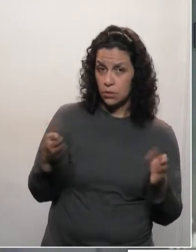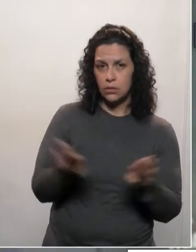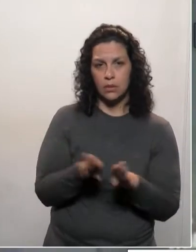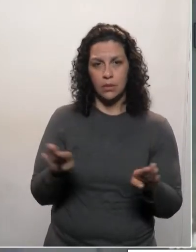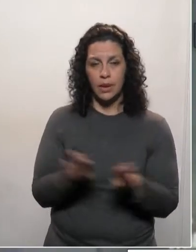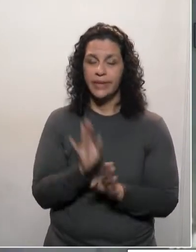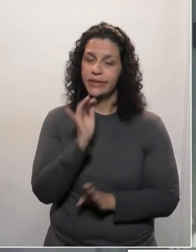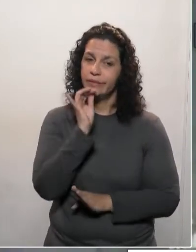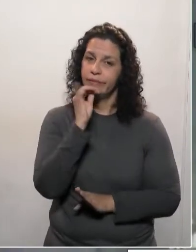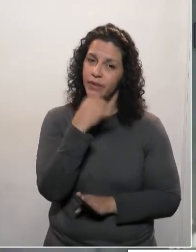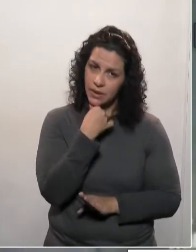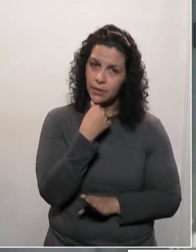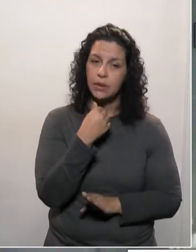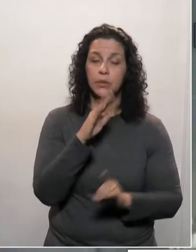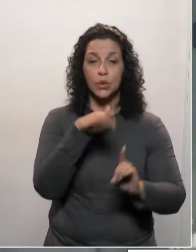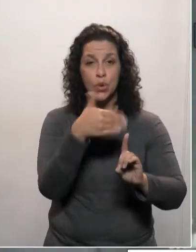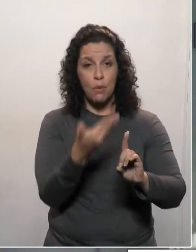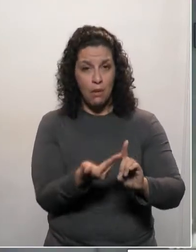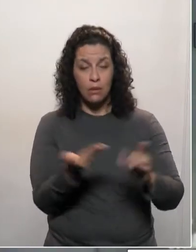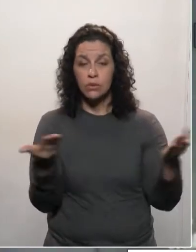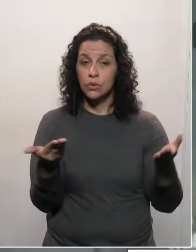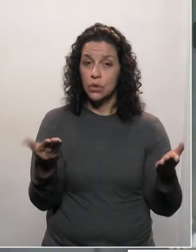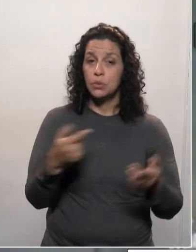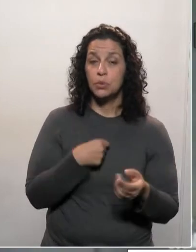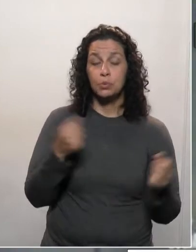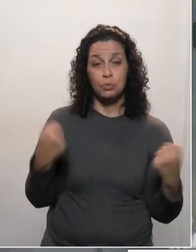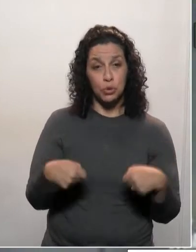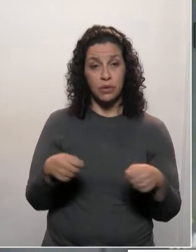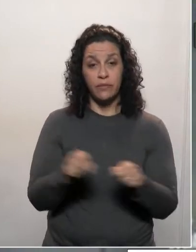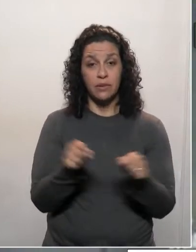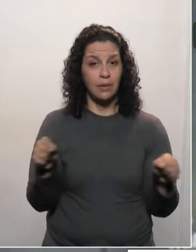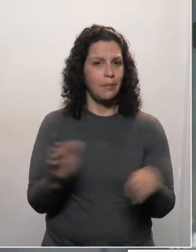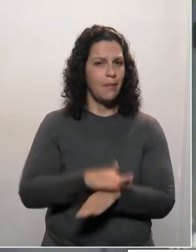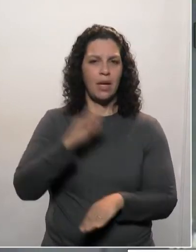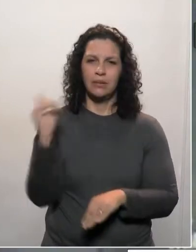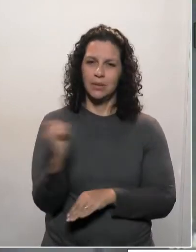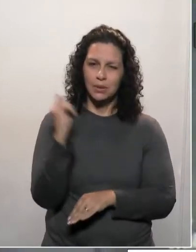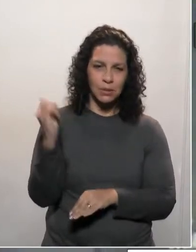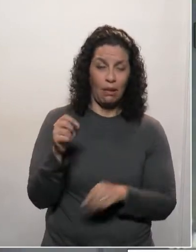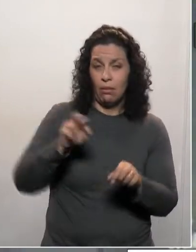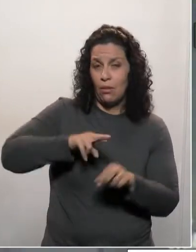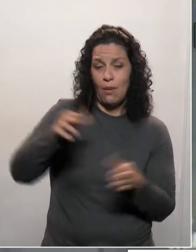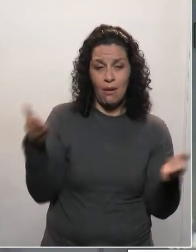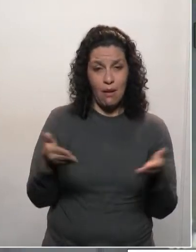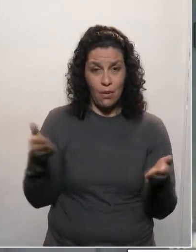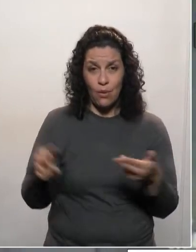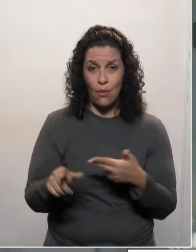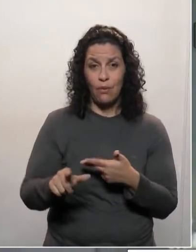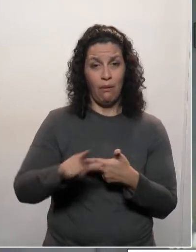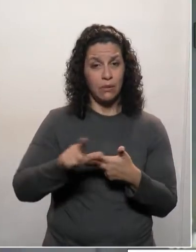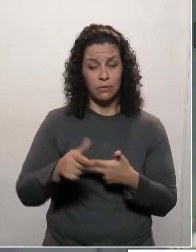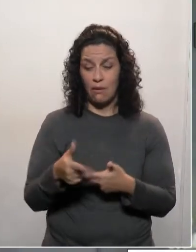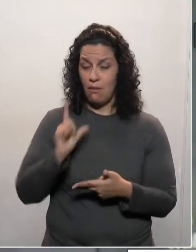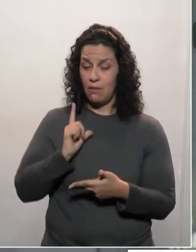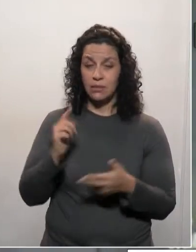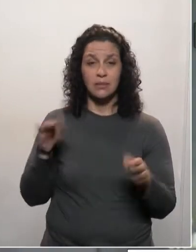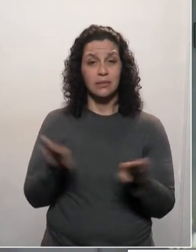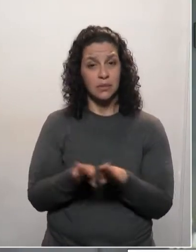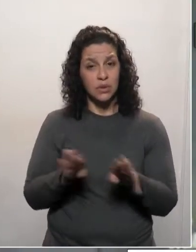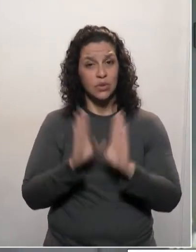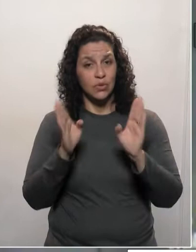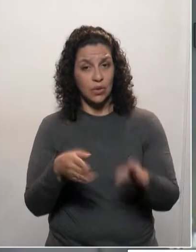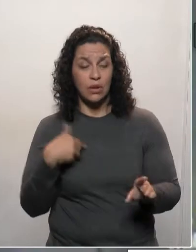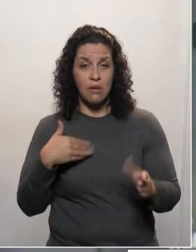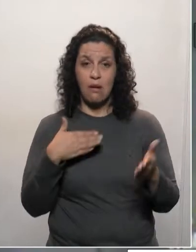lamento que nós temos que fazer essa homenagem quando nós poderíamos ter feito uma homenagem muito maior, não esta legislatura, mas desde os anteriores, que é